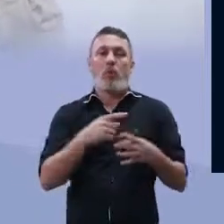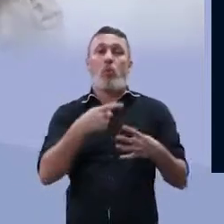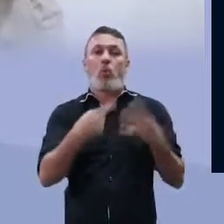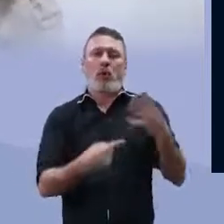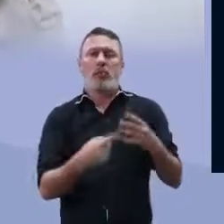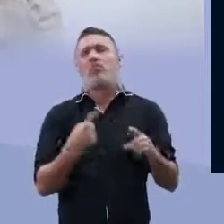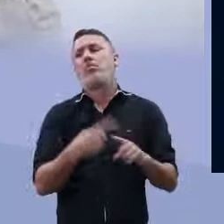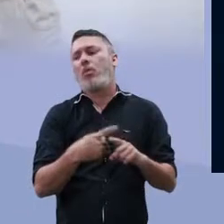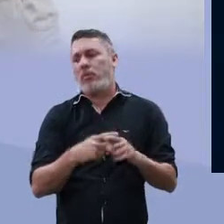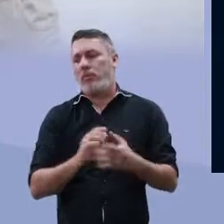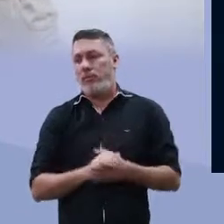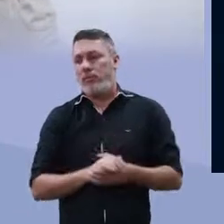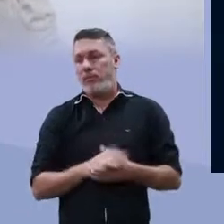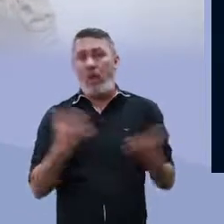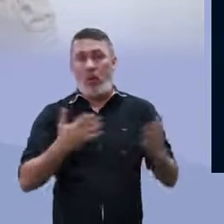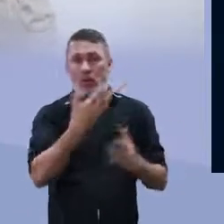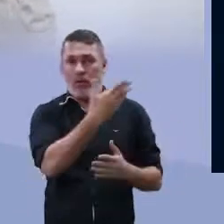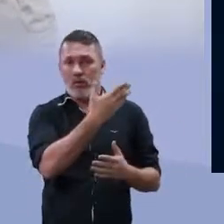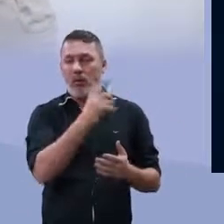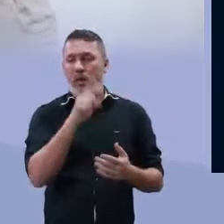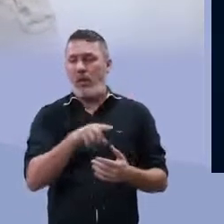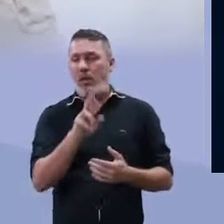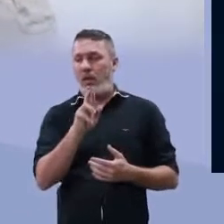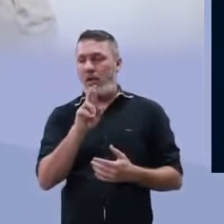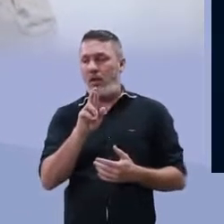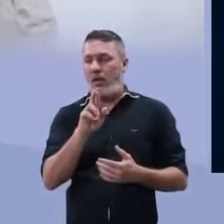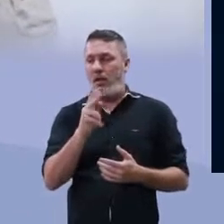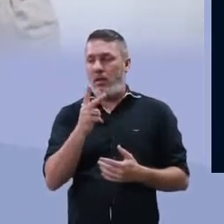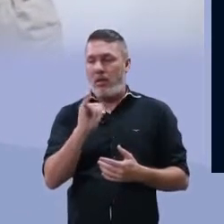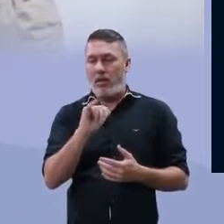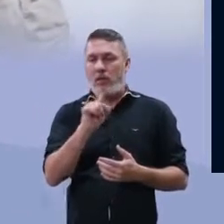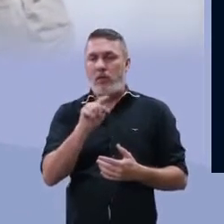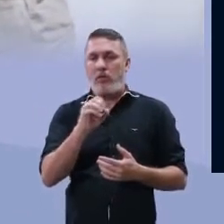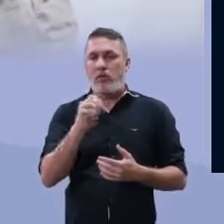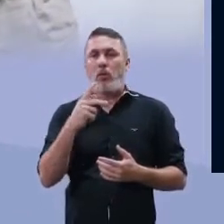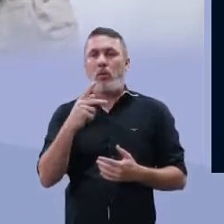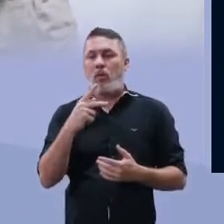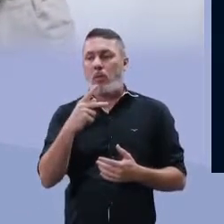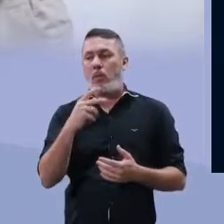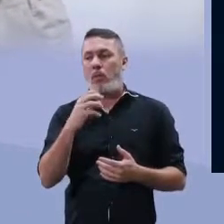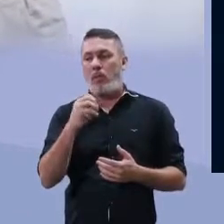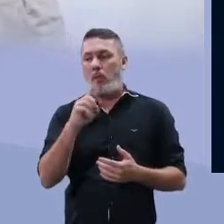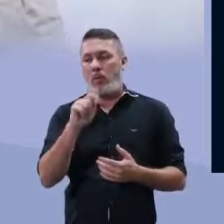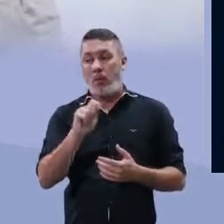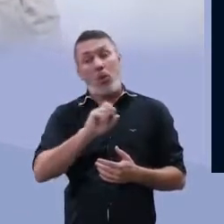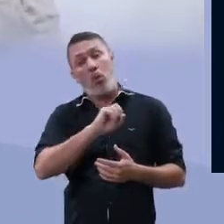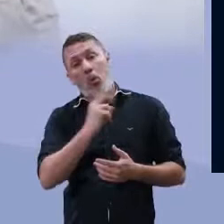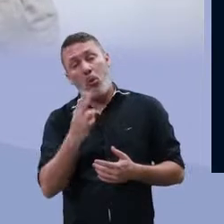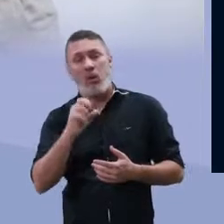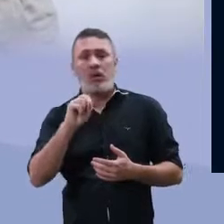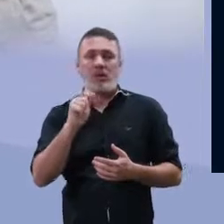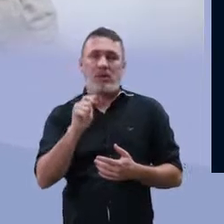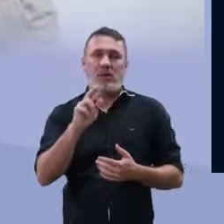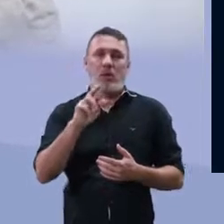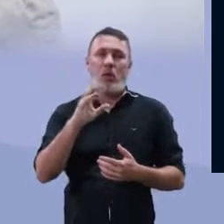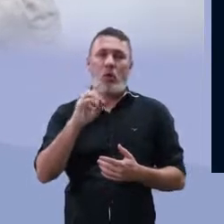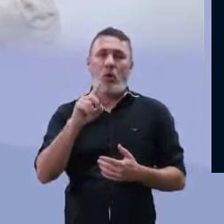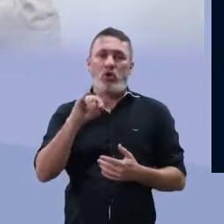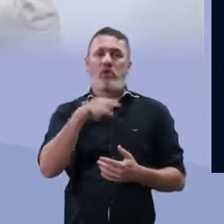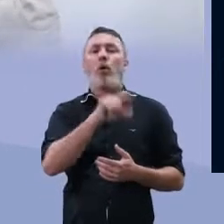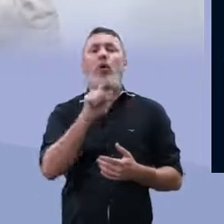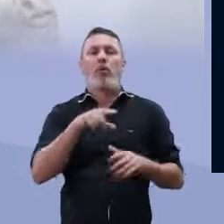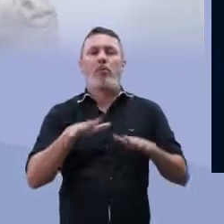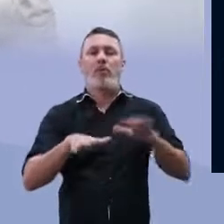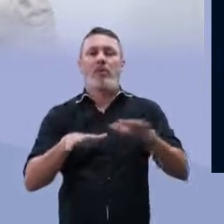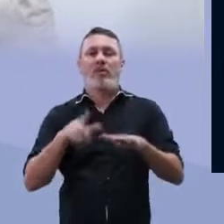ciliófora. São esses quatro. Por quê? Risópoda são aqueles que se locomovem por pseudópodes. Então, eles